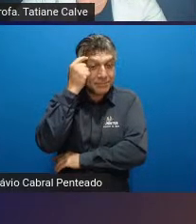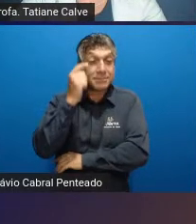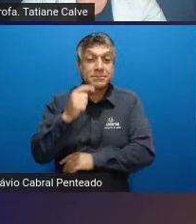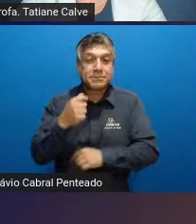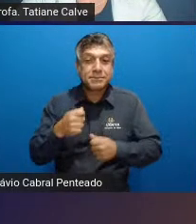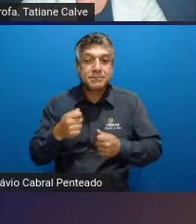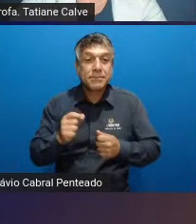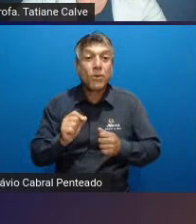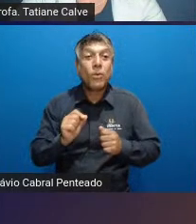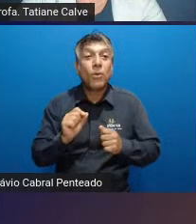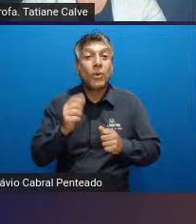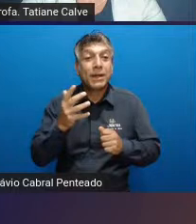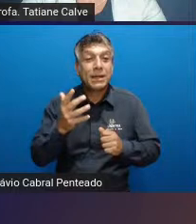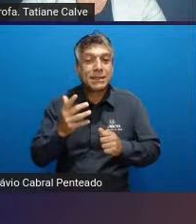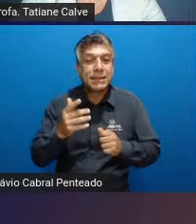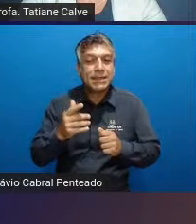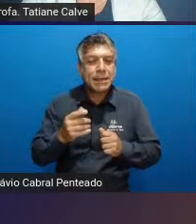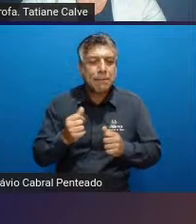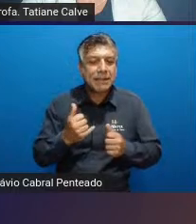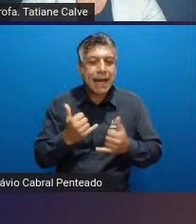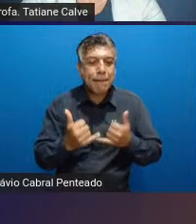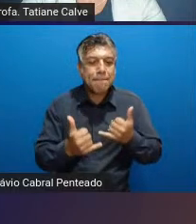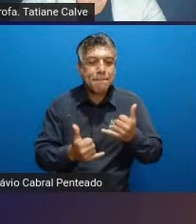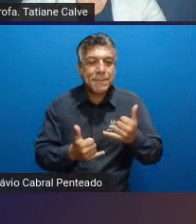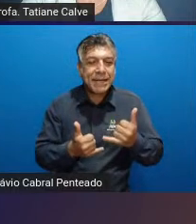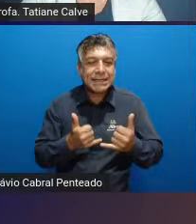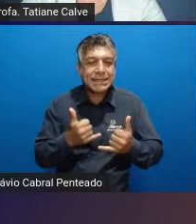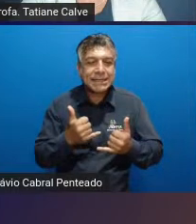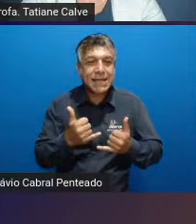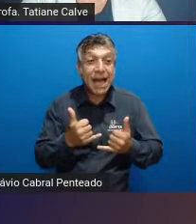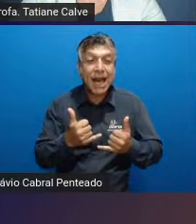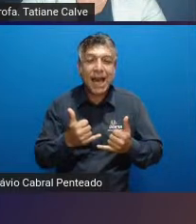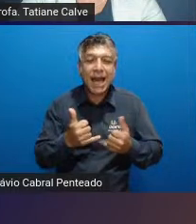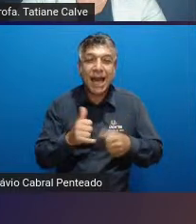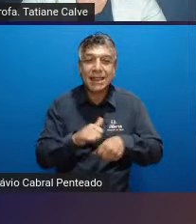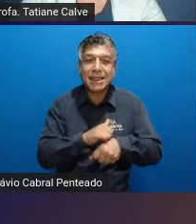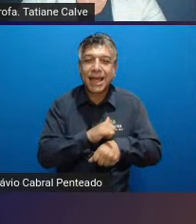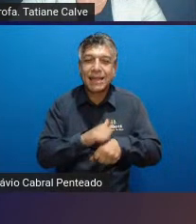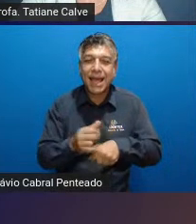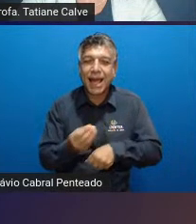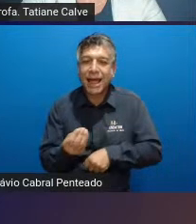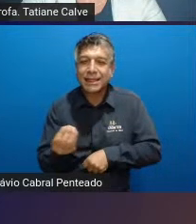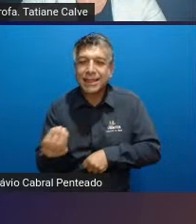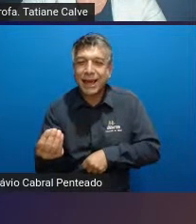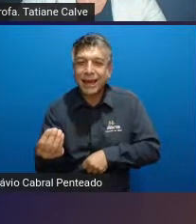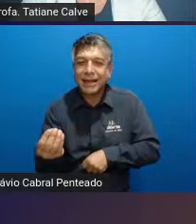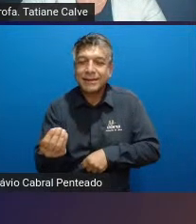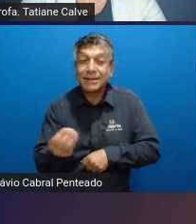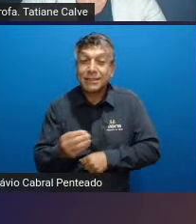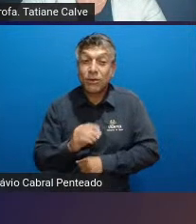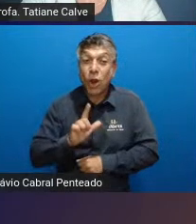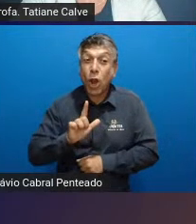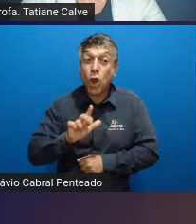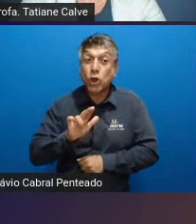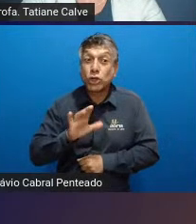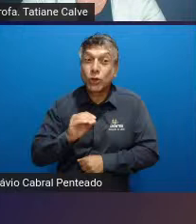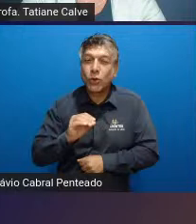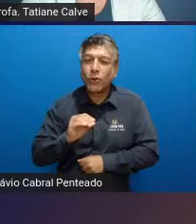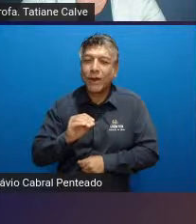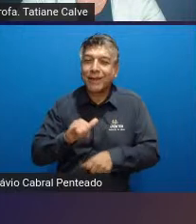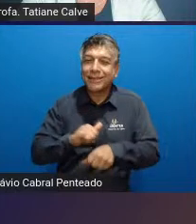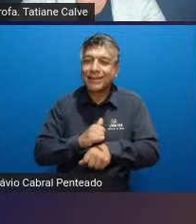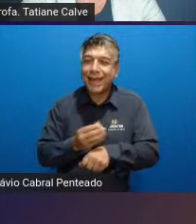localizar a ludicidade como uma estratégia então o lúdico é uma estratégia para